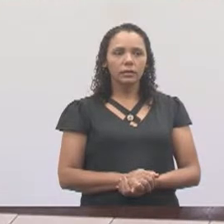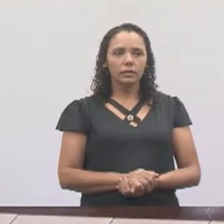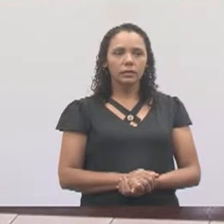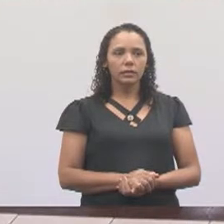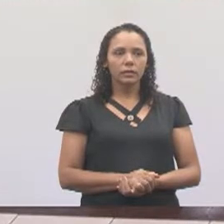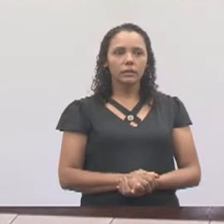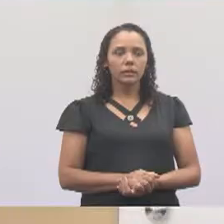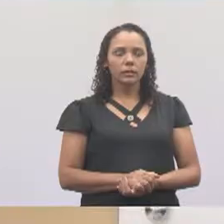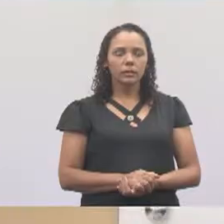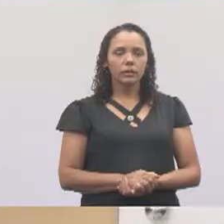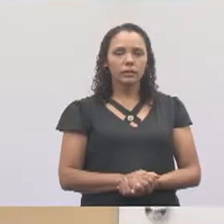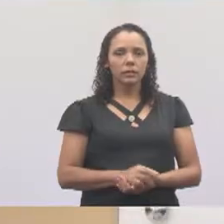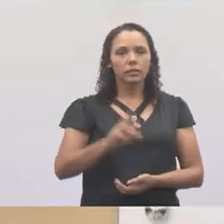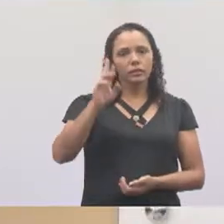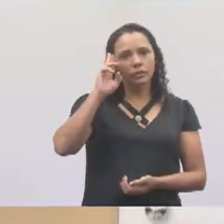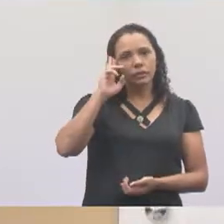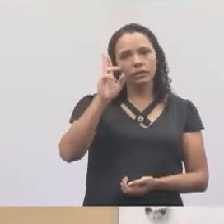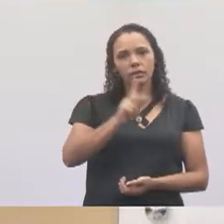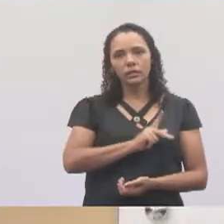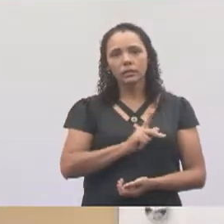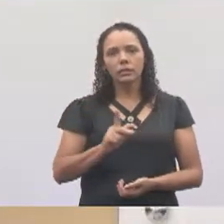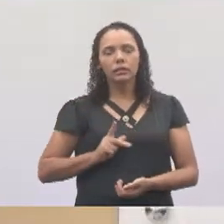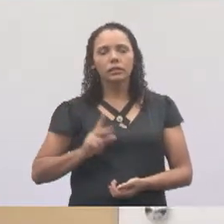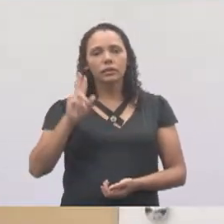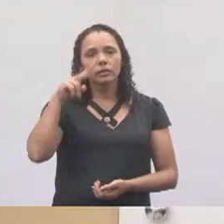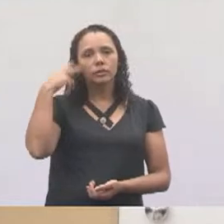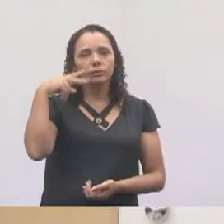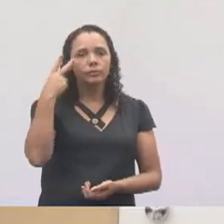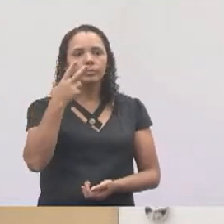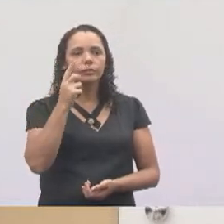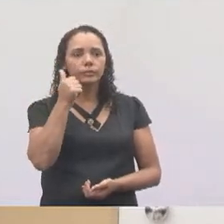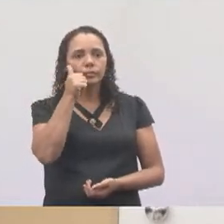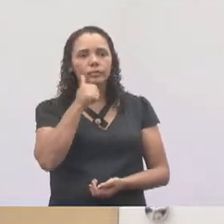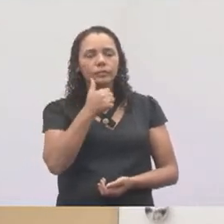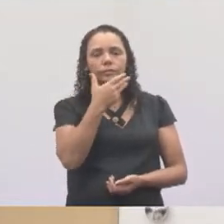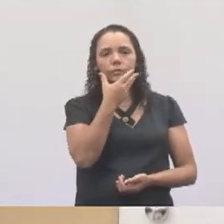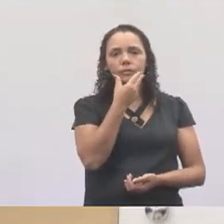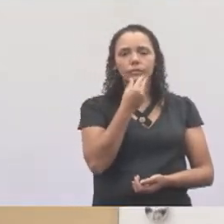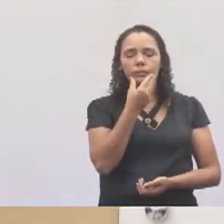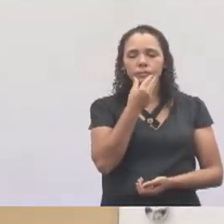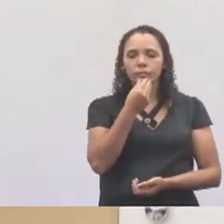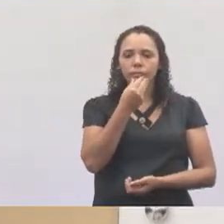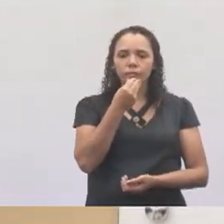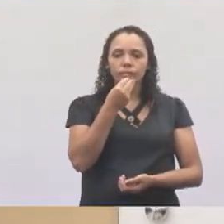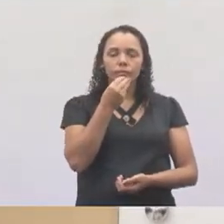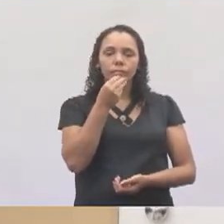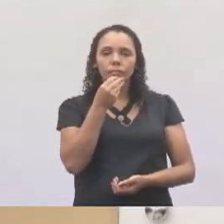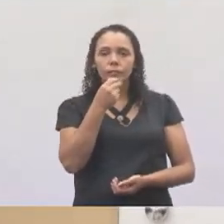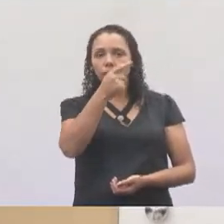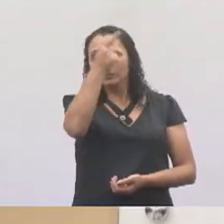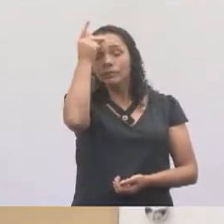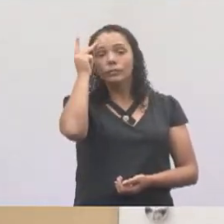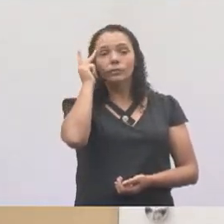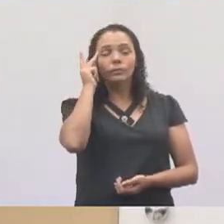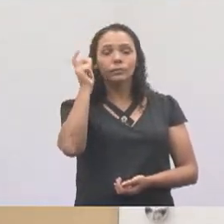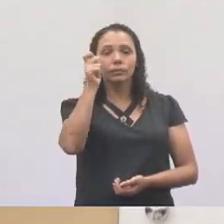Senhor presidente, vereadores, vereadoras, internautas,